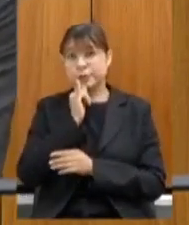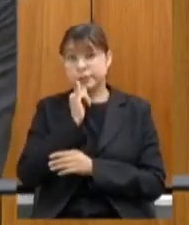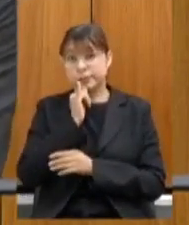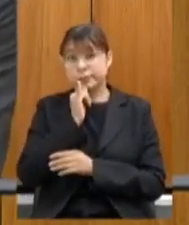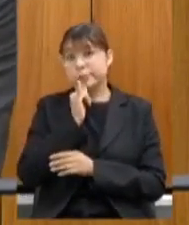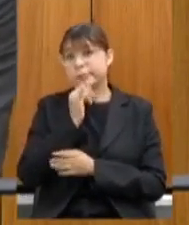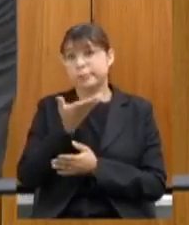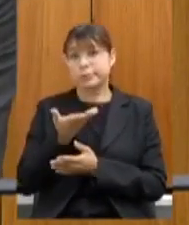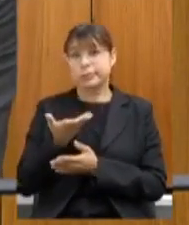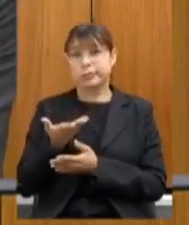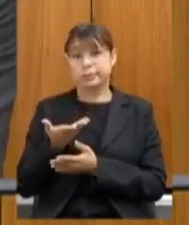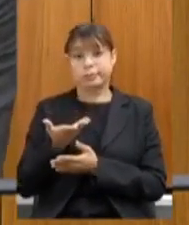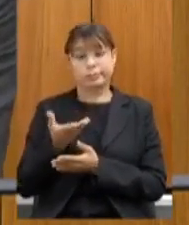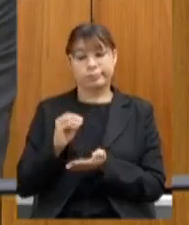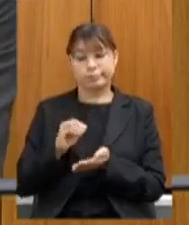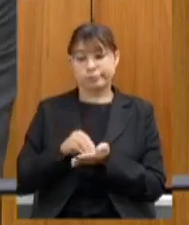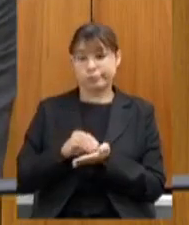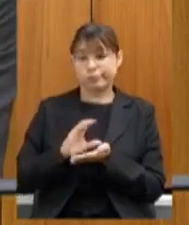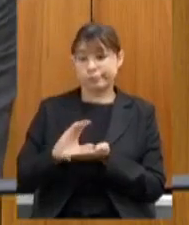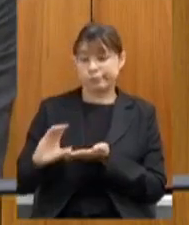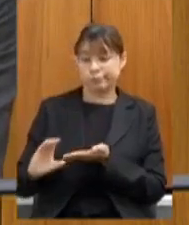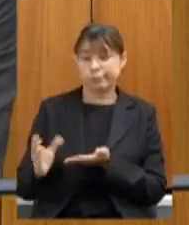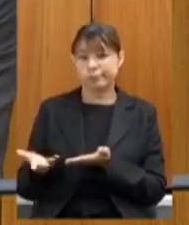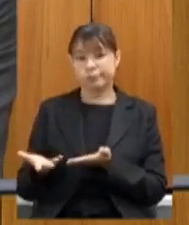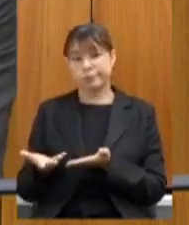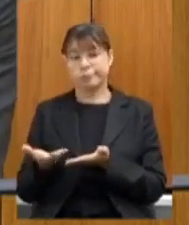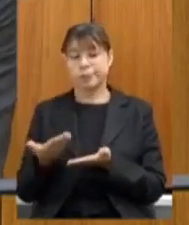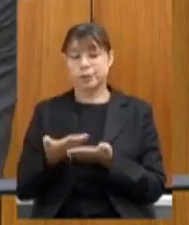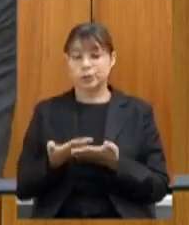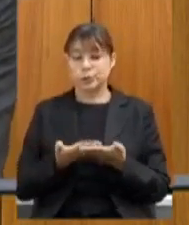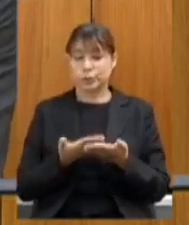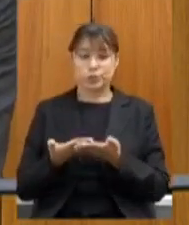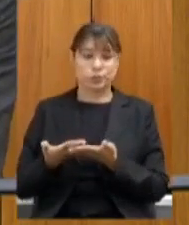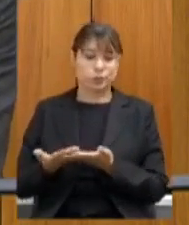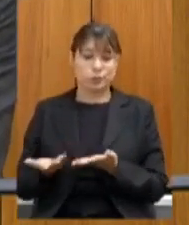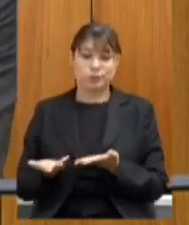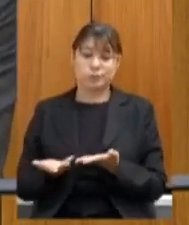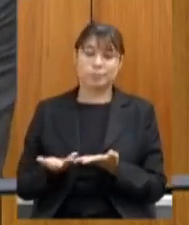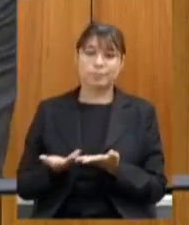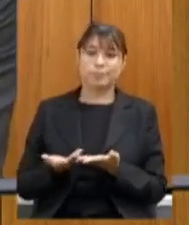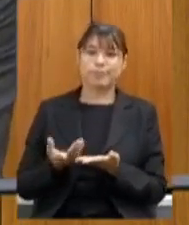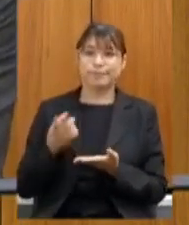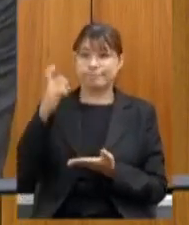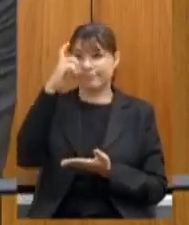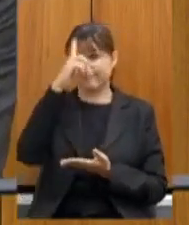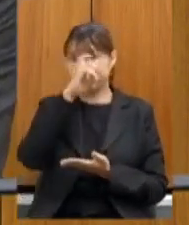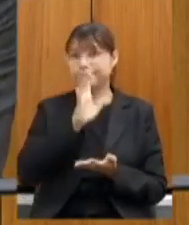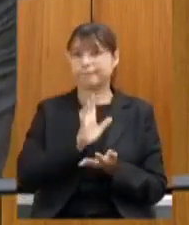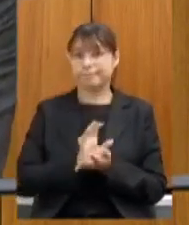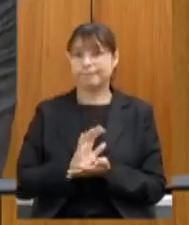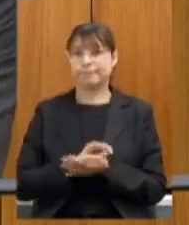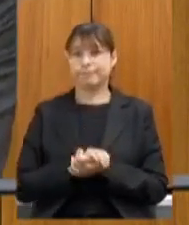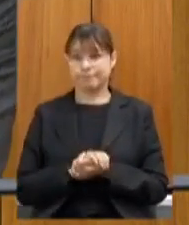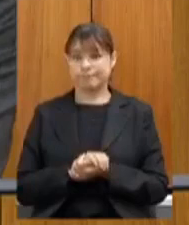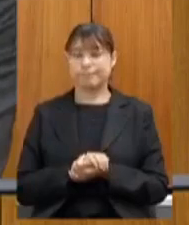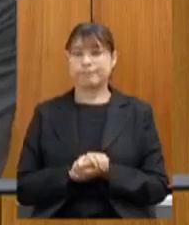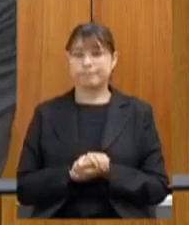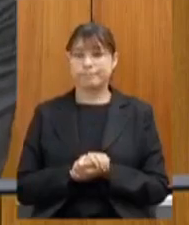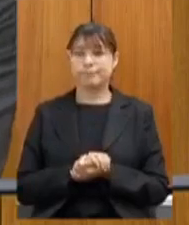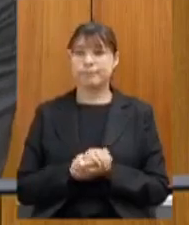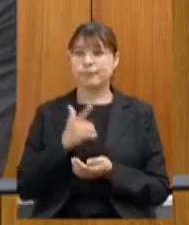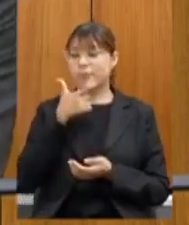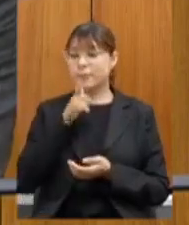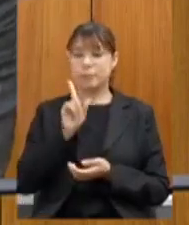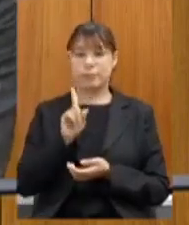deixado de fazer o repasse e as escolas estavam em circunstâncias difíceis demais sem ter o